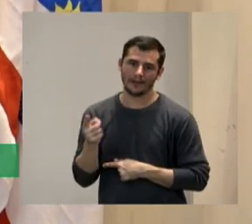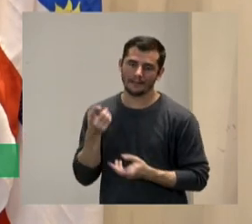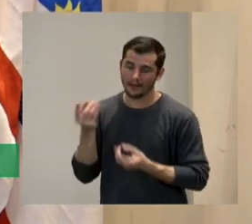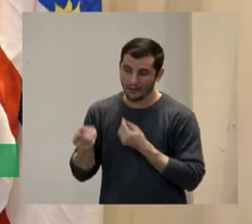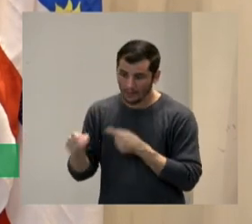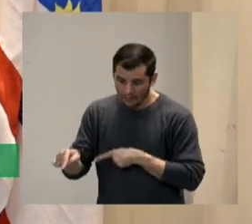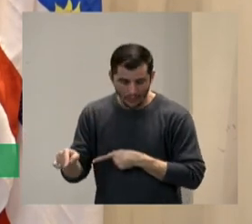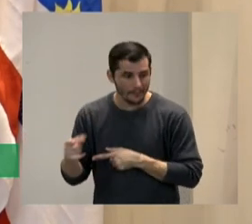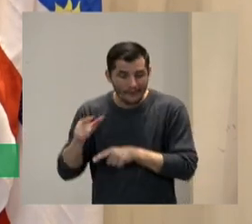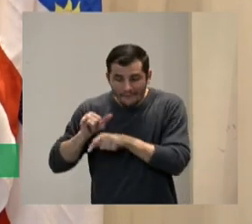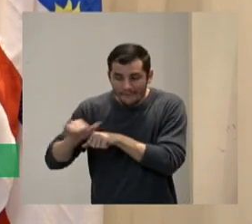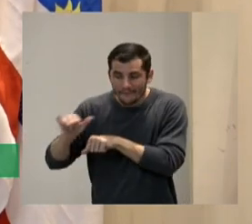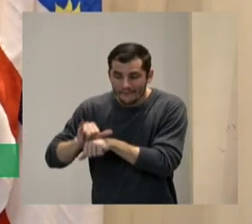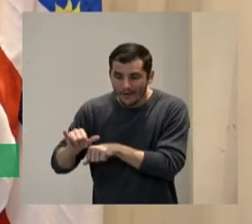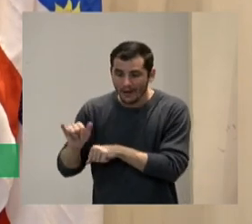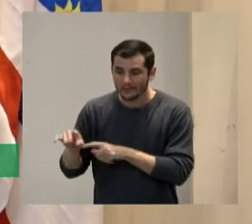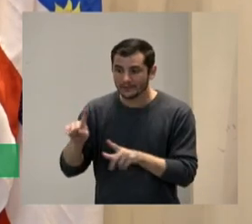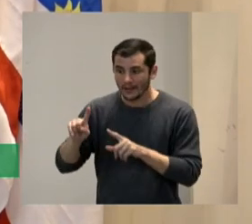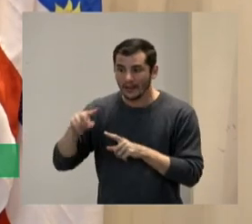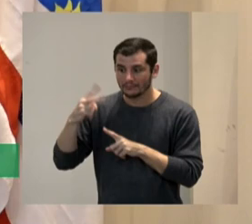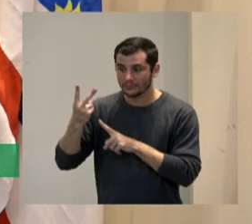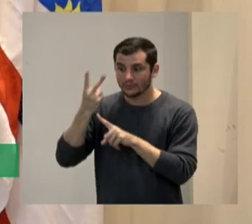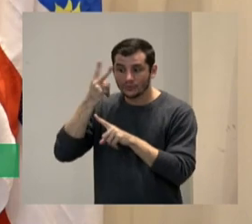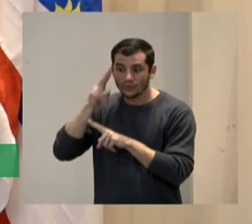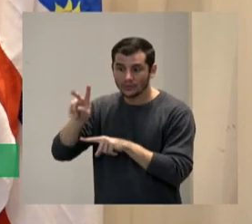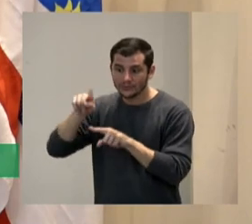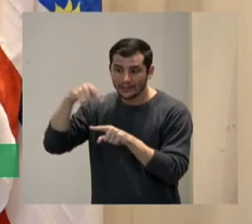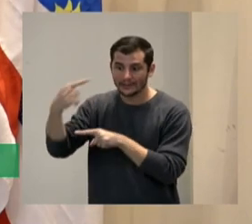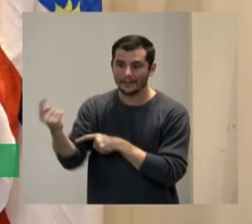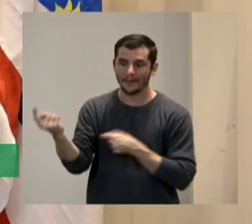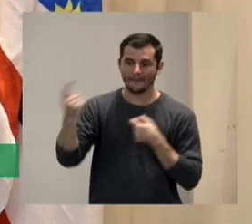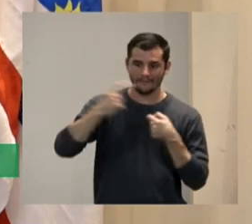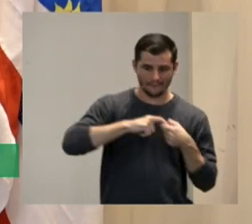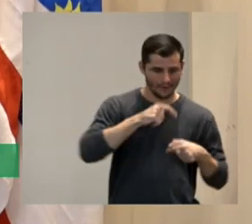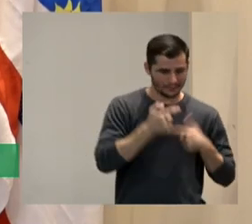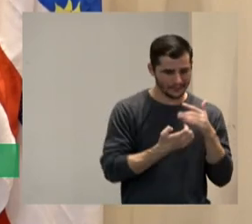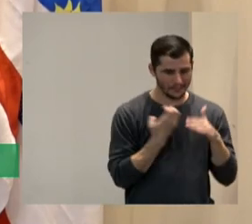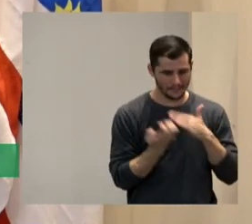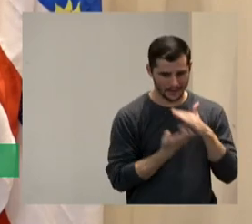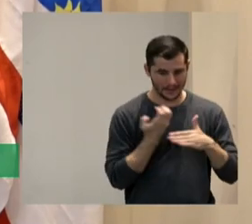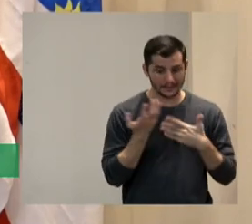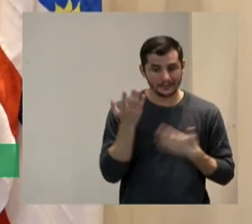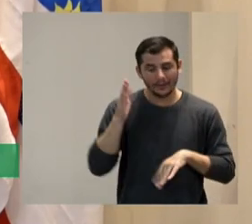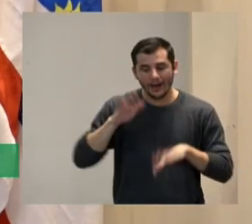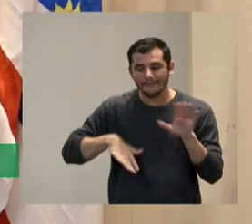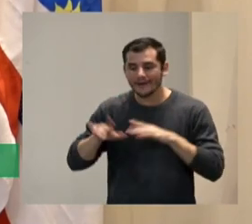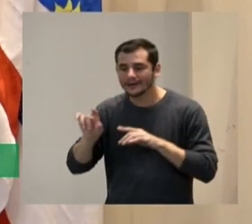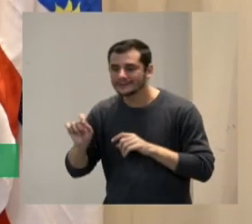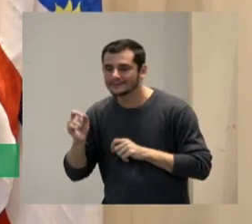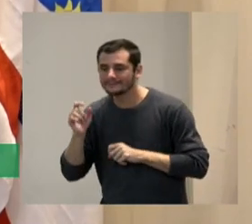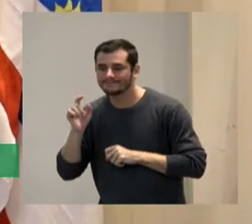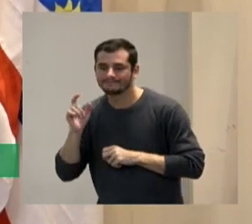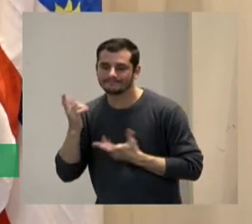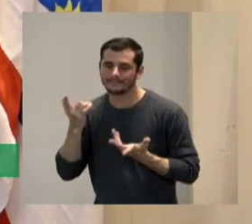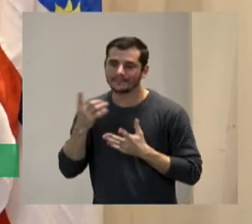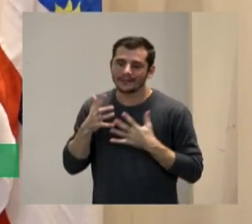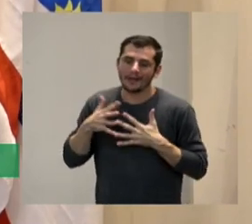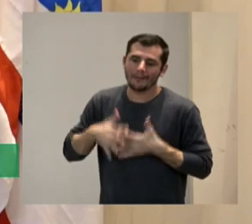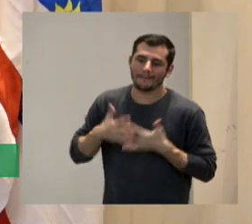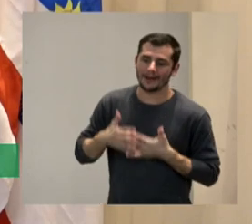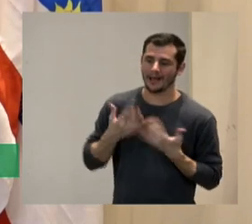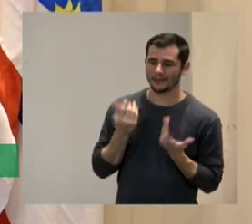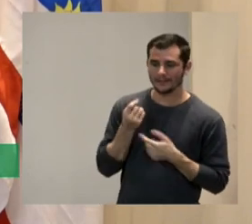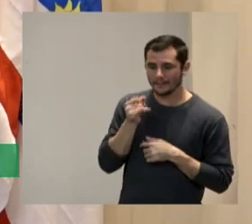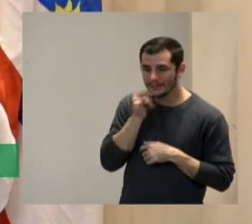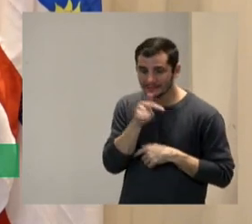aí dali dois dias você vai voltar então é muito relativo é muito complexo a gente fala assim a empresa